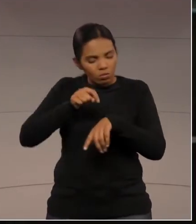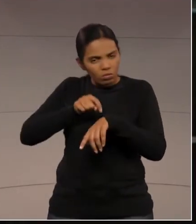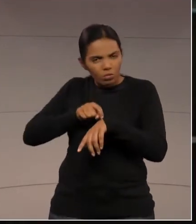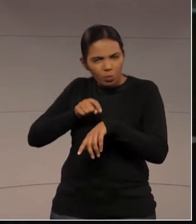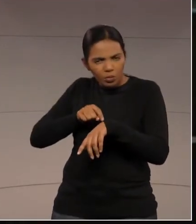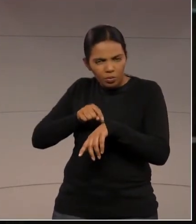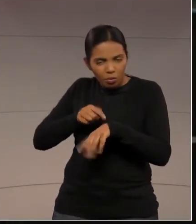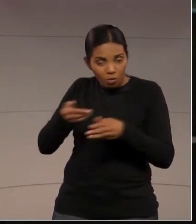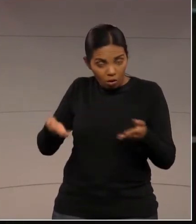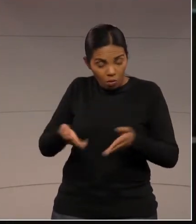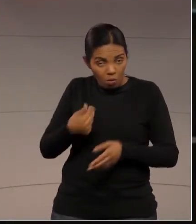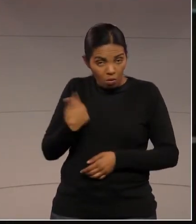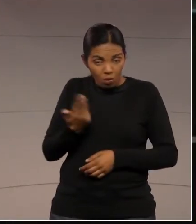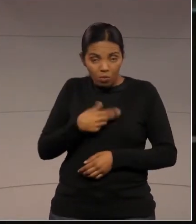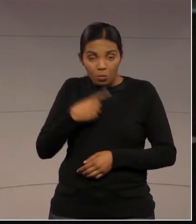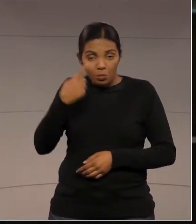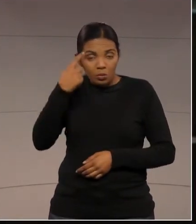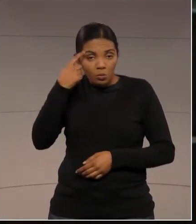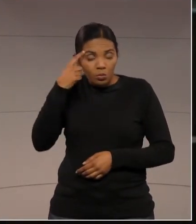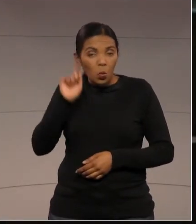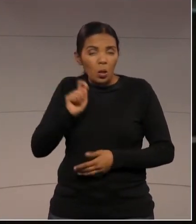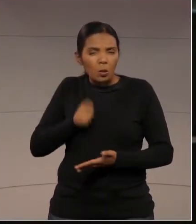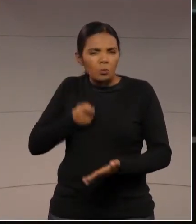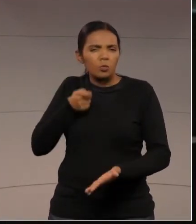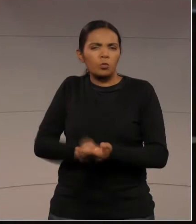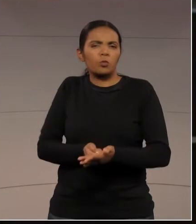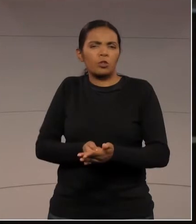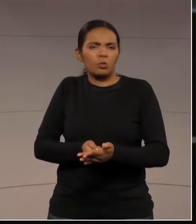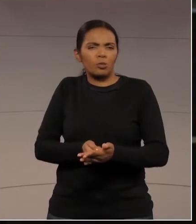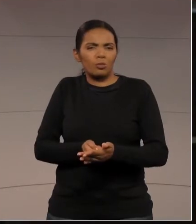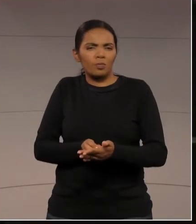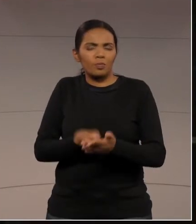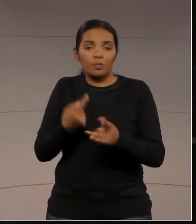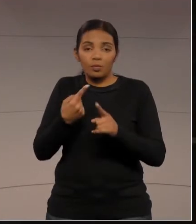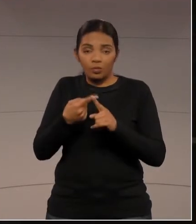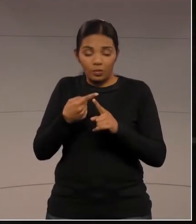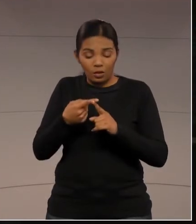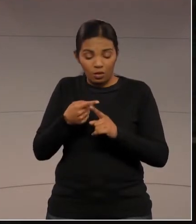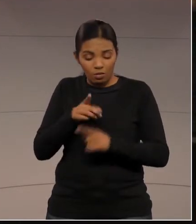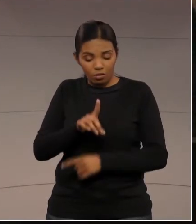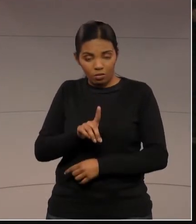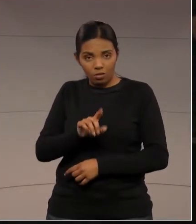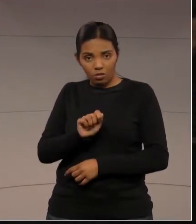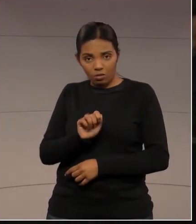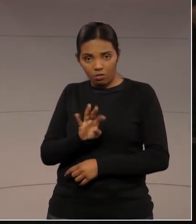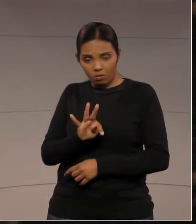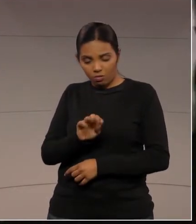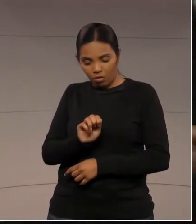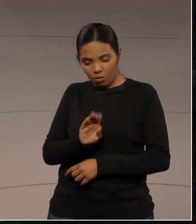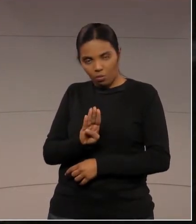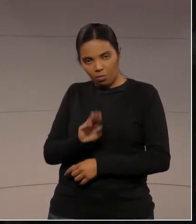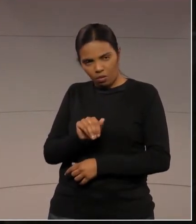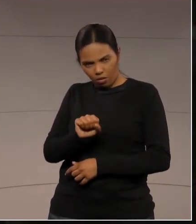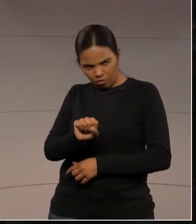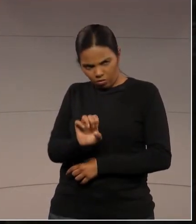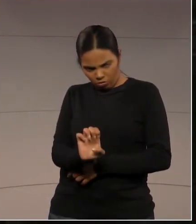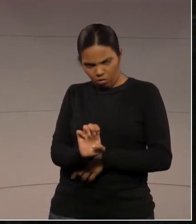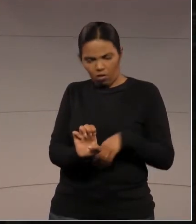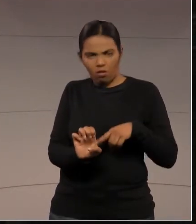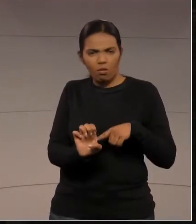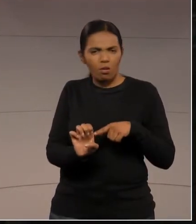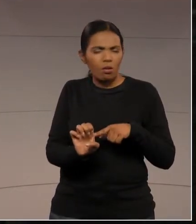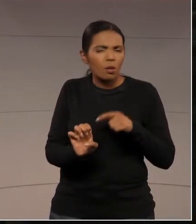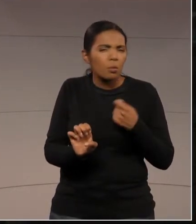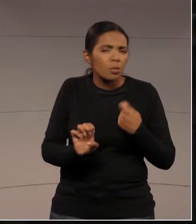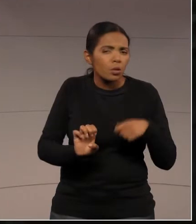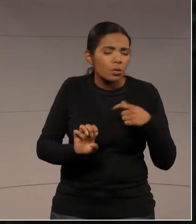nós teremos que endurecer esse debate por ocasiões da data base para que a gente possa encontrar uma saída para